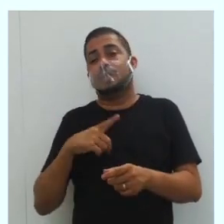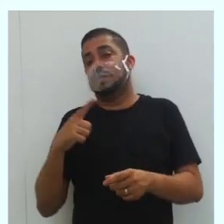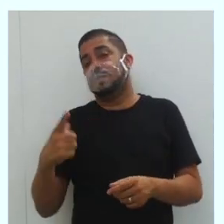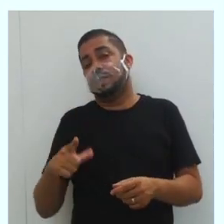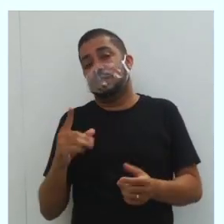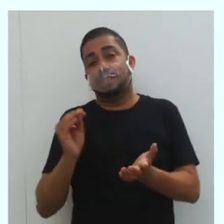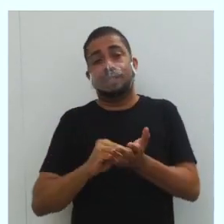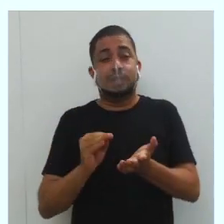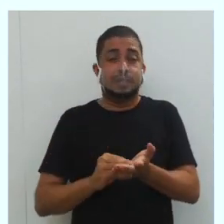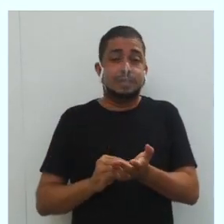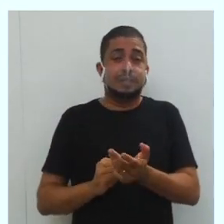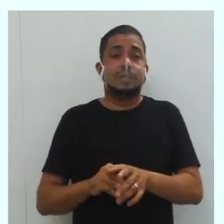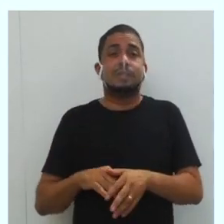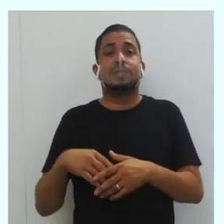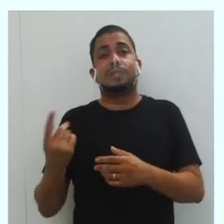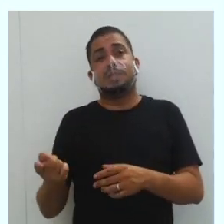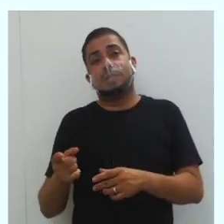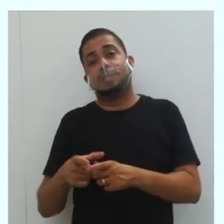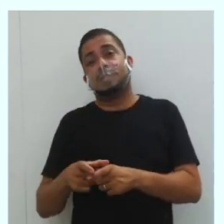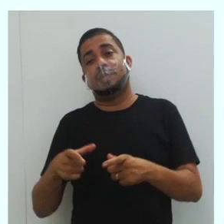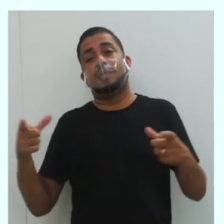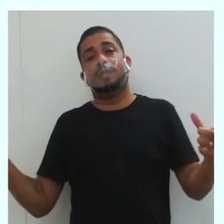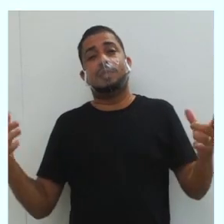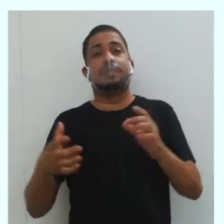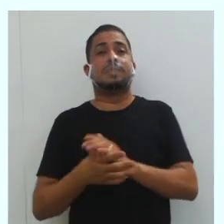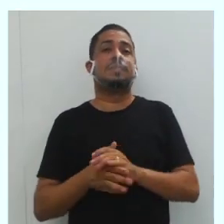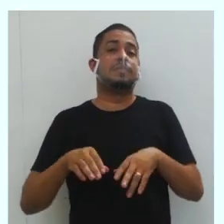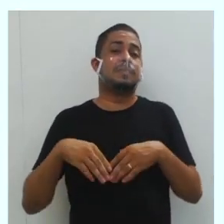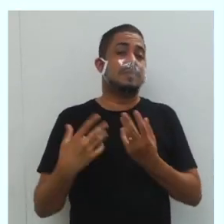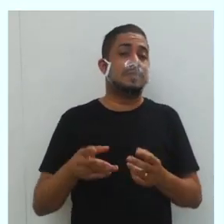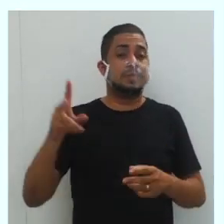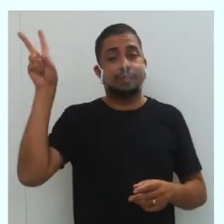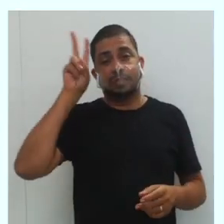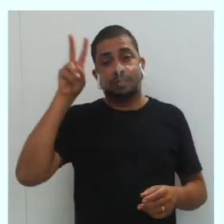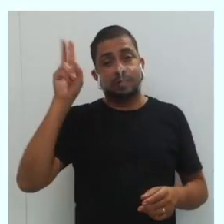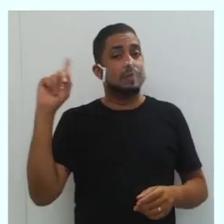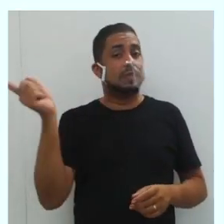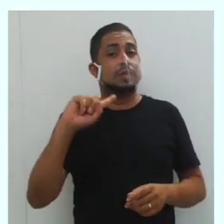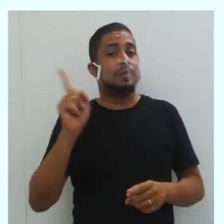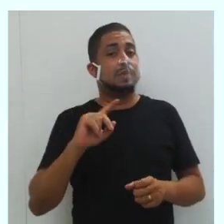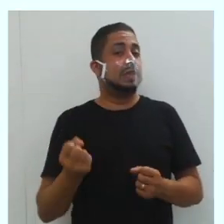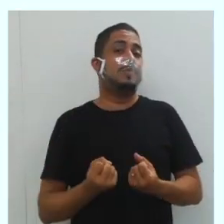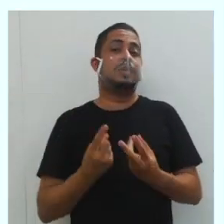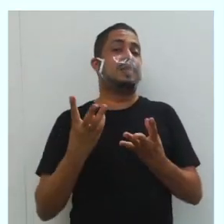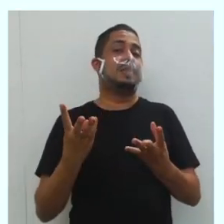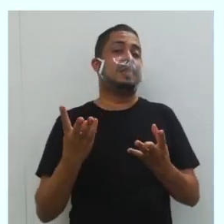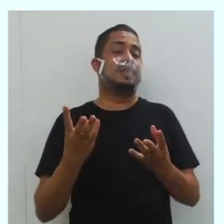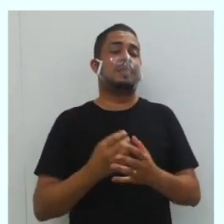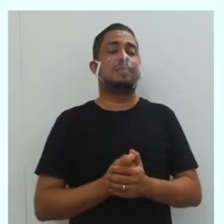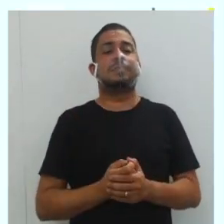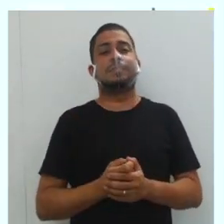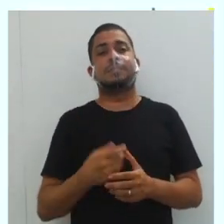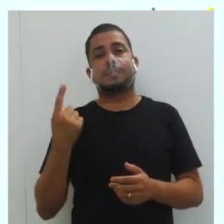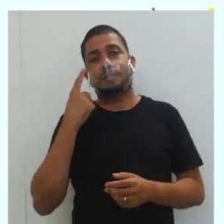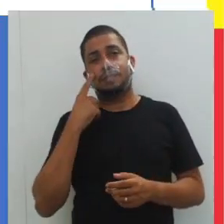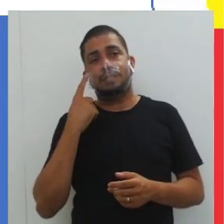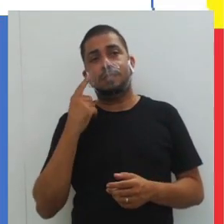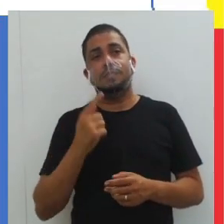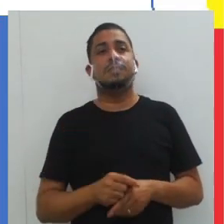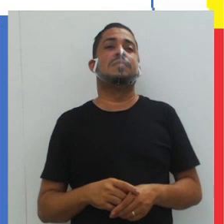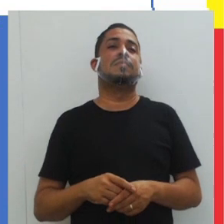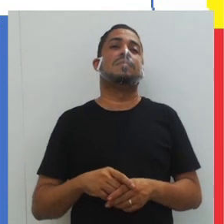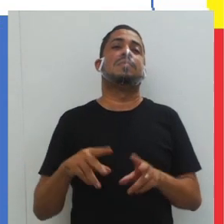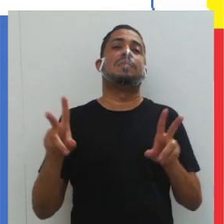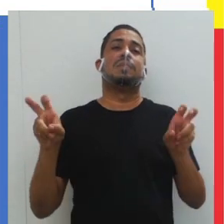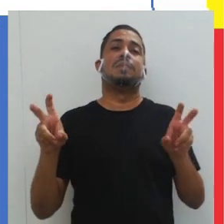não tem. Então, minoria e nós temos a maioria. Então lembrar que não é quantidade. Então vejamos aqui.